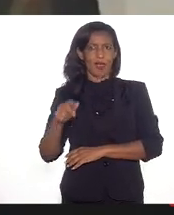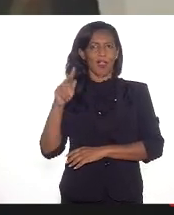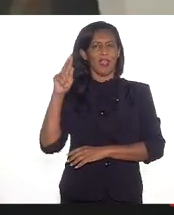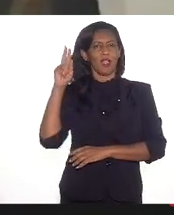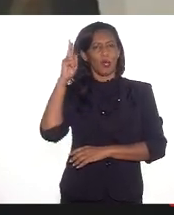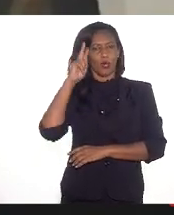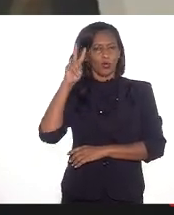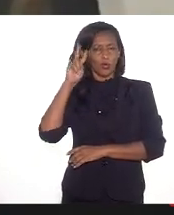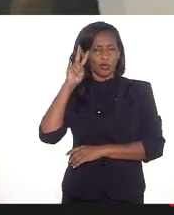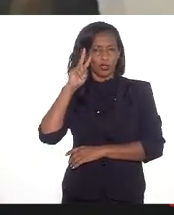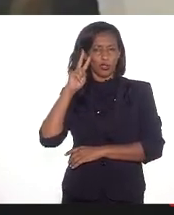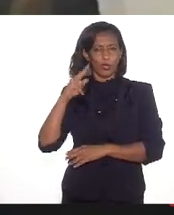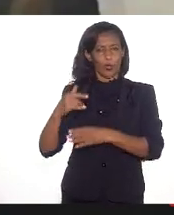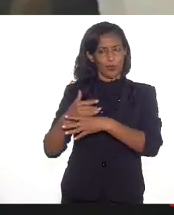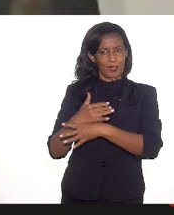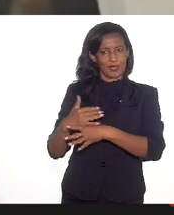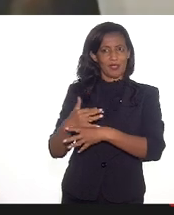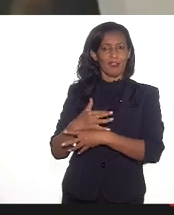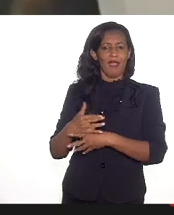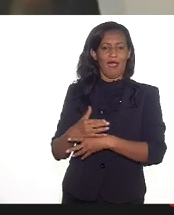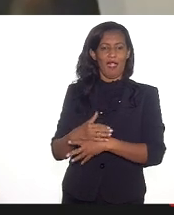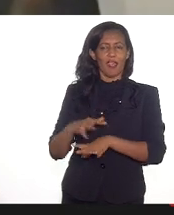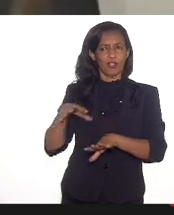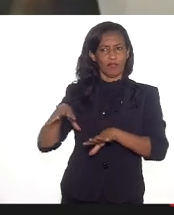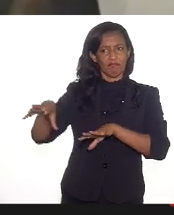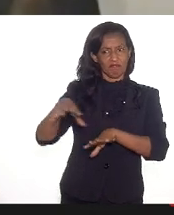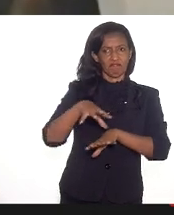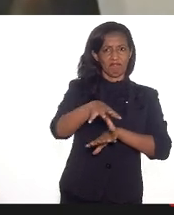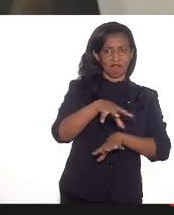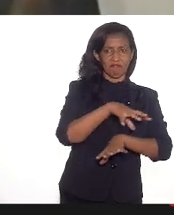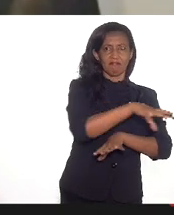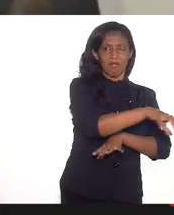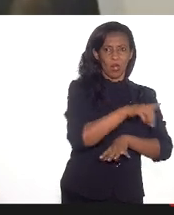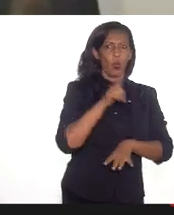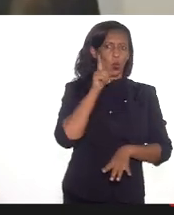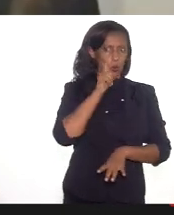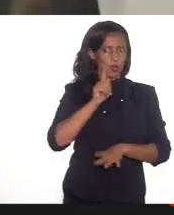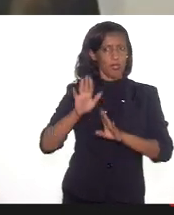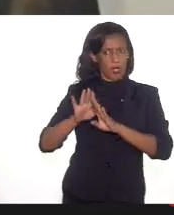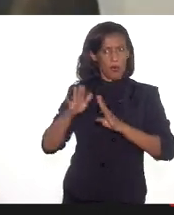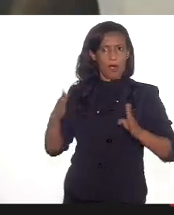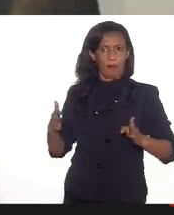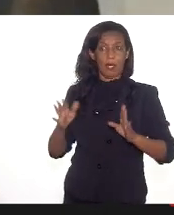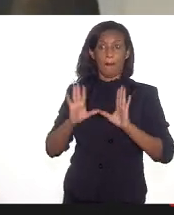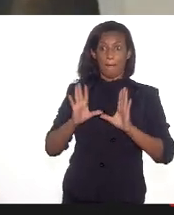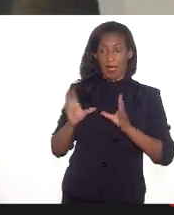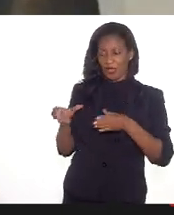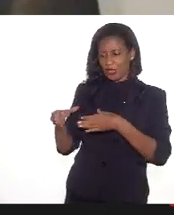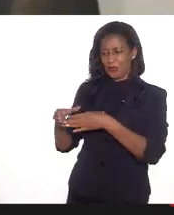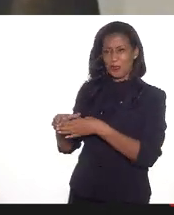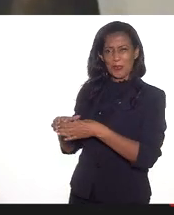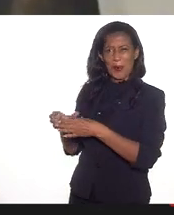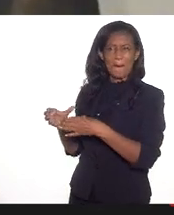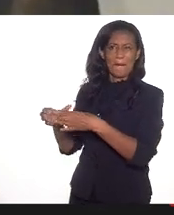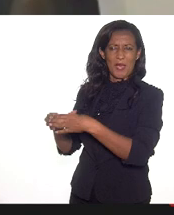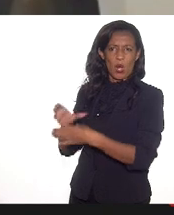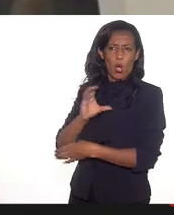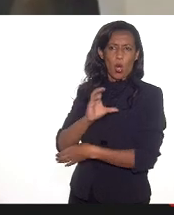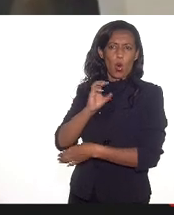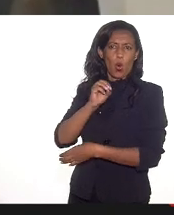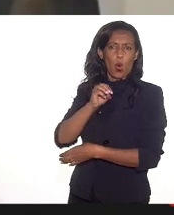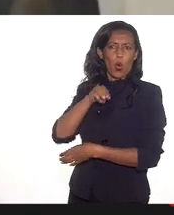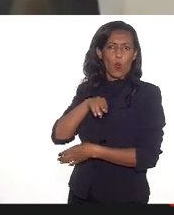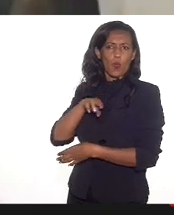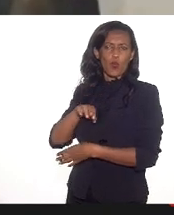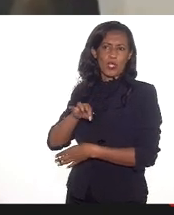da cidade, instituições mais robustas e estruturadas, mas os museus comunitários, aí eles continuaram atuando